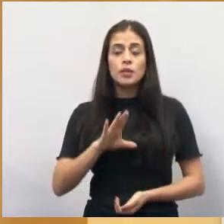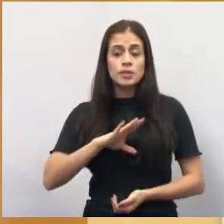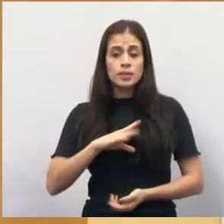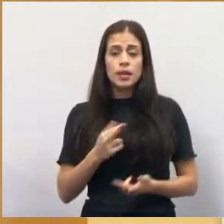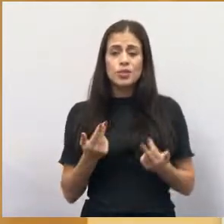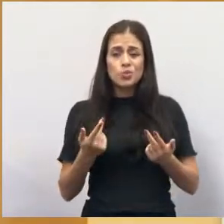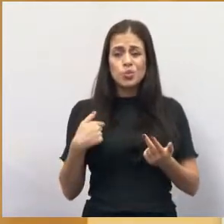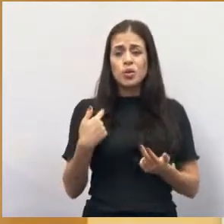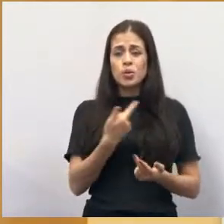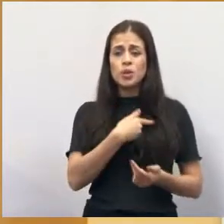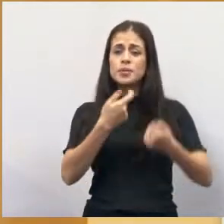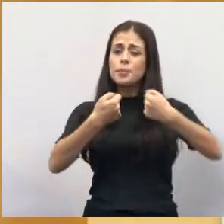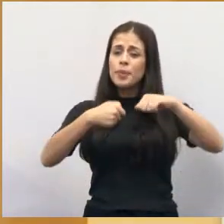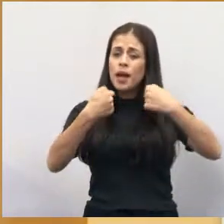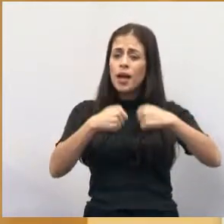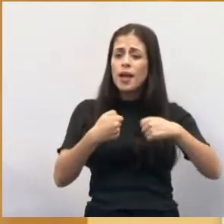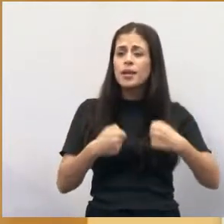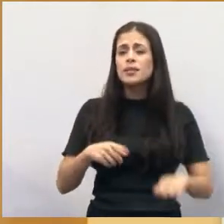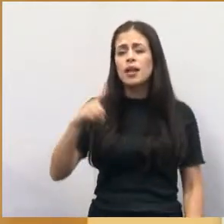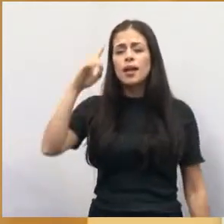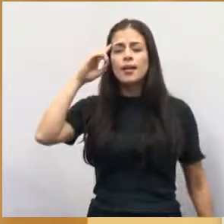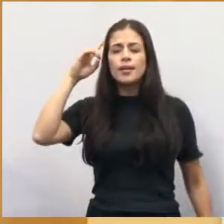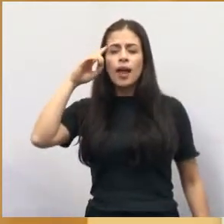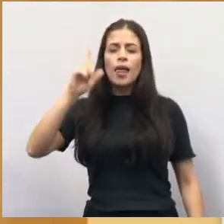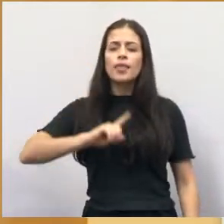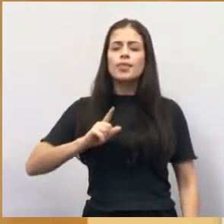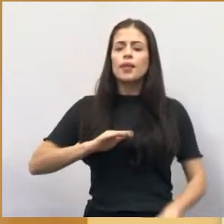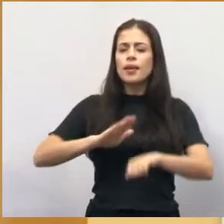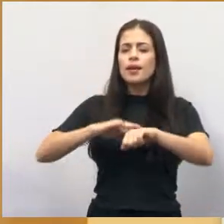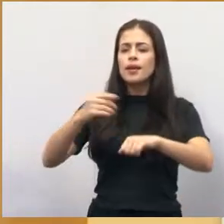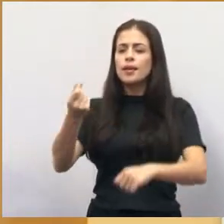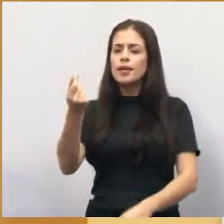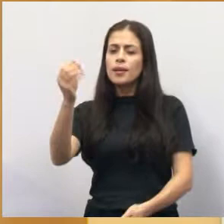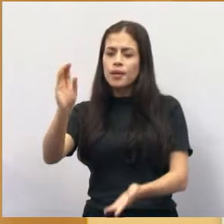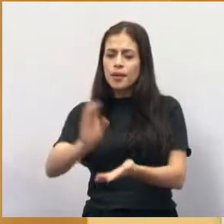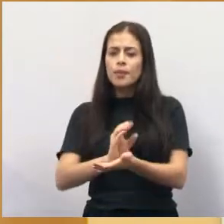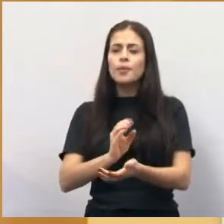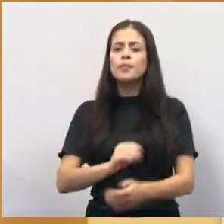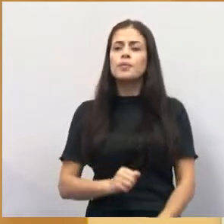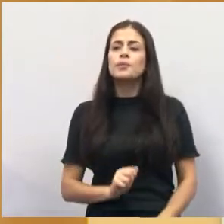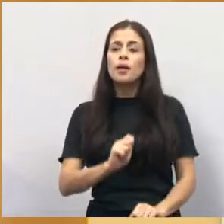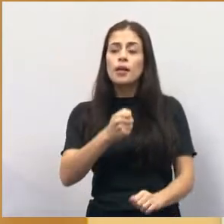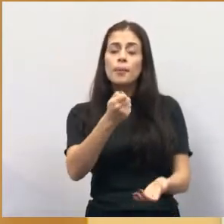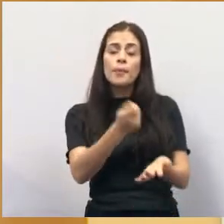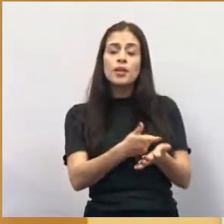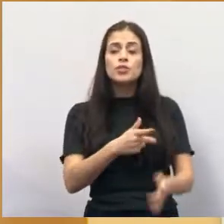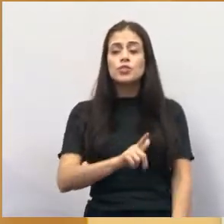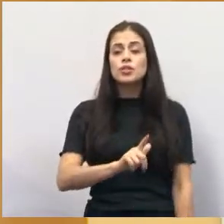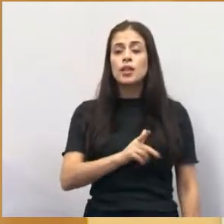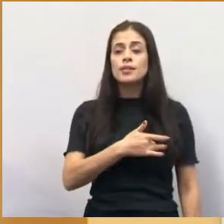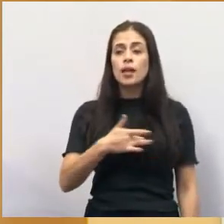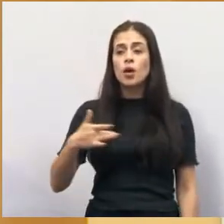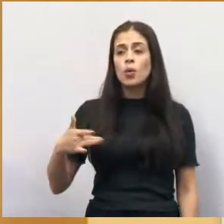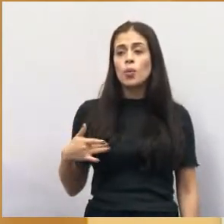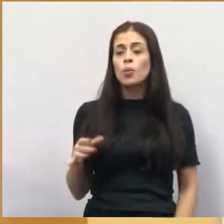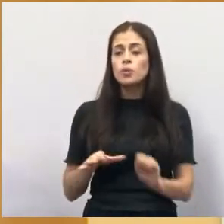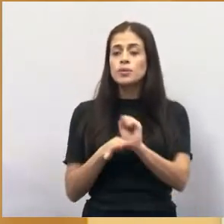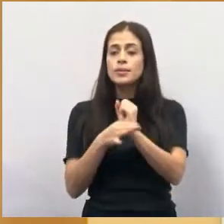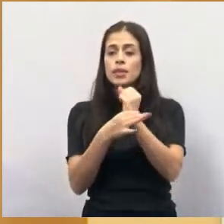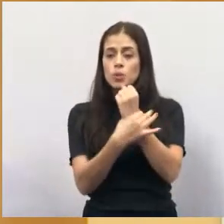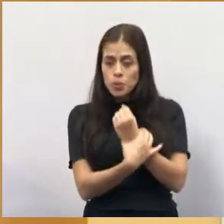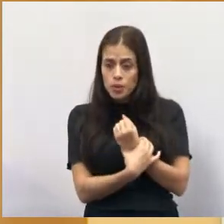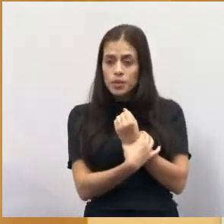precisa de cada dia ter mais recursos para investir na área da saúde, para investir na área da segurança,